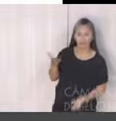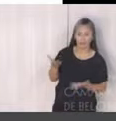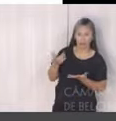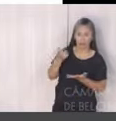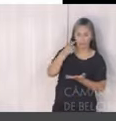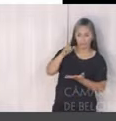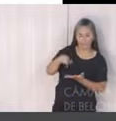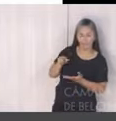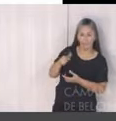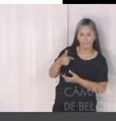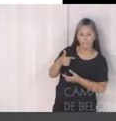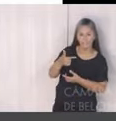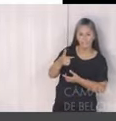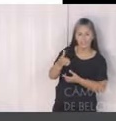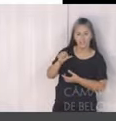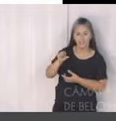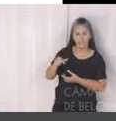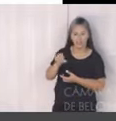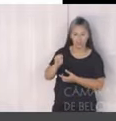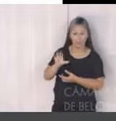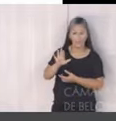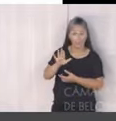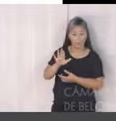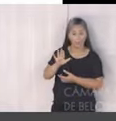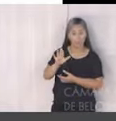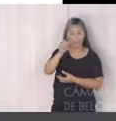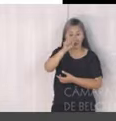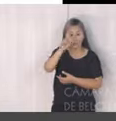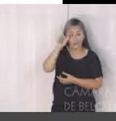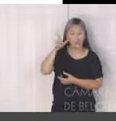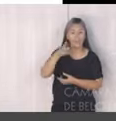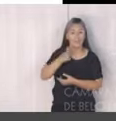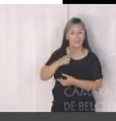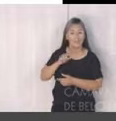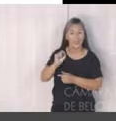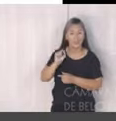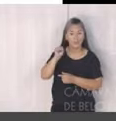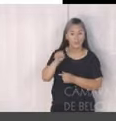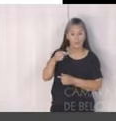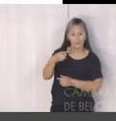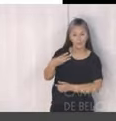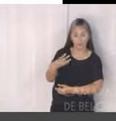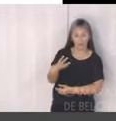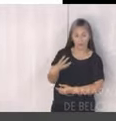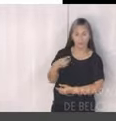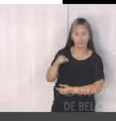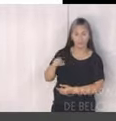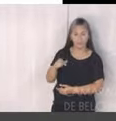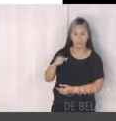a expectativa da Prefeitura é chegar em 2025 com 34,57%